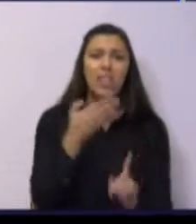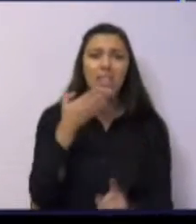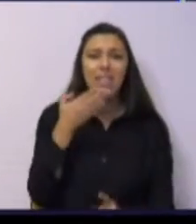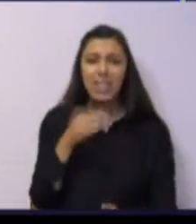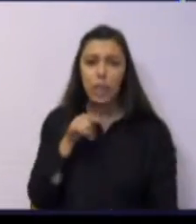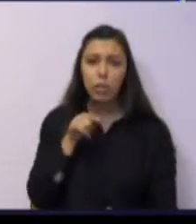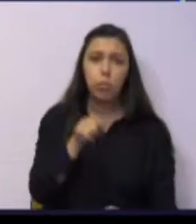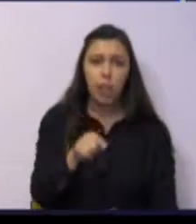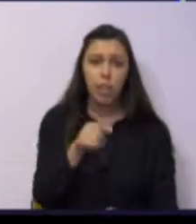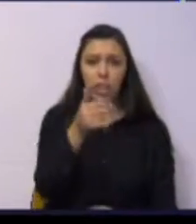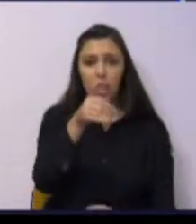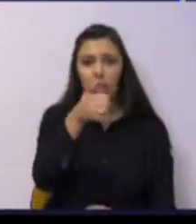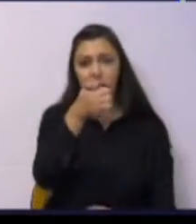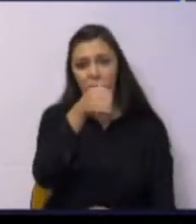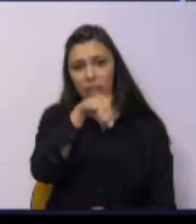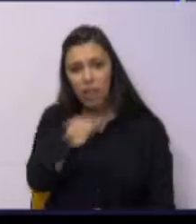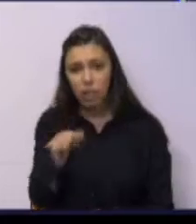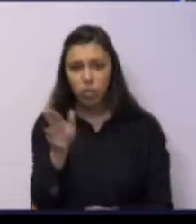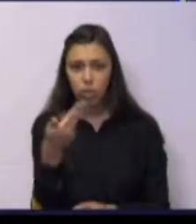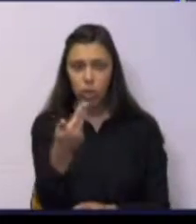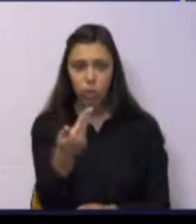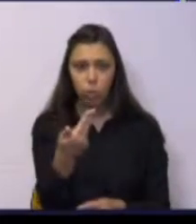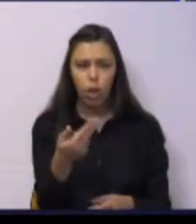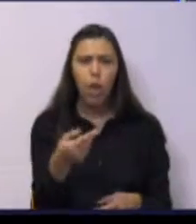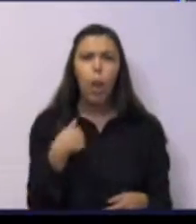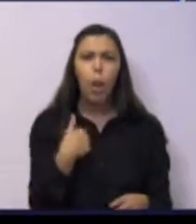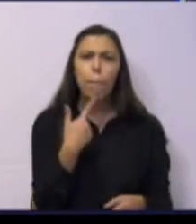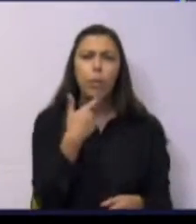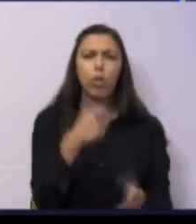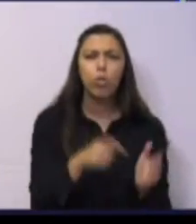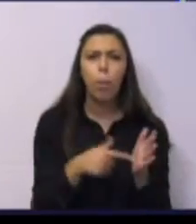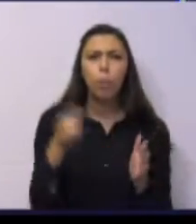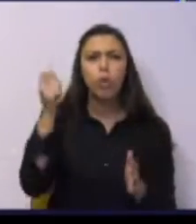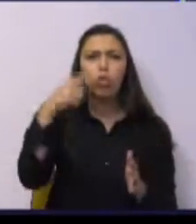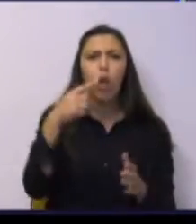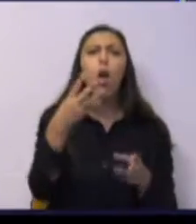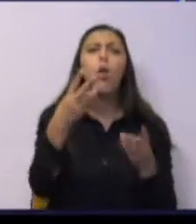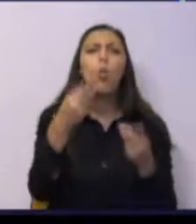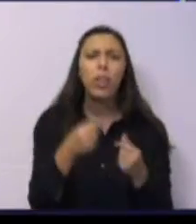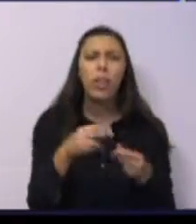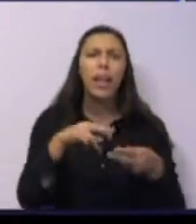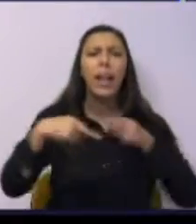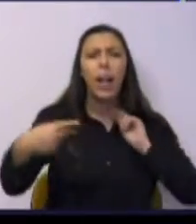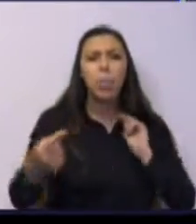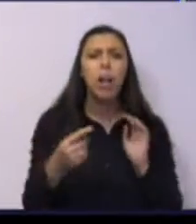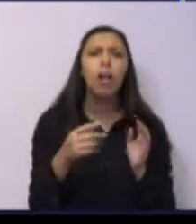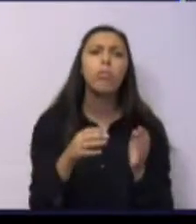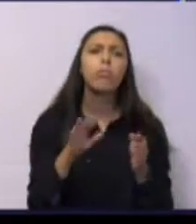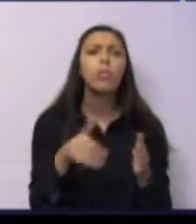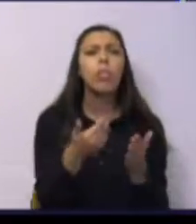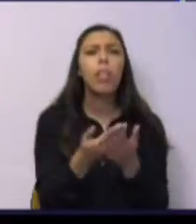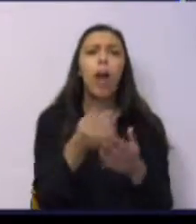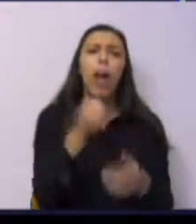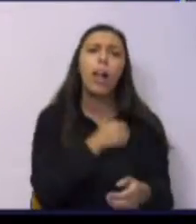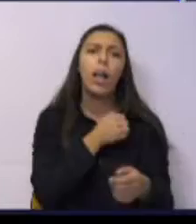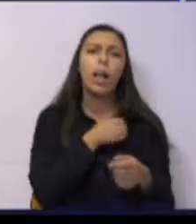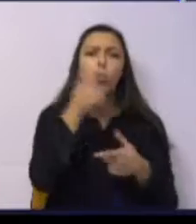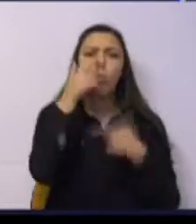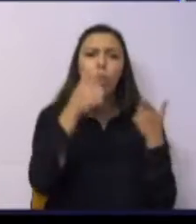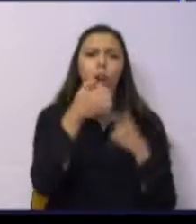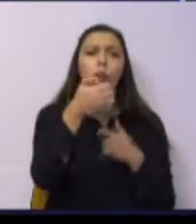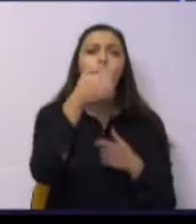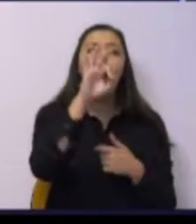E eu pergunto, na Punta do Sol, quanto é que a Câmara Municipal dá às casas do povo? Ou à casa do povo? 45